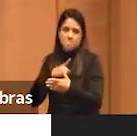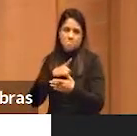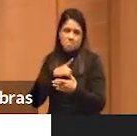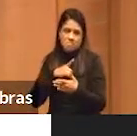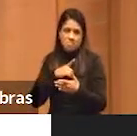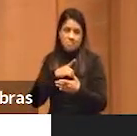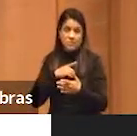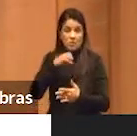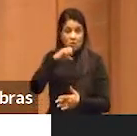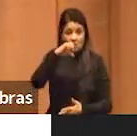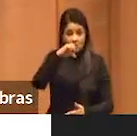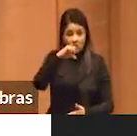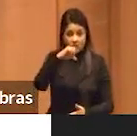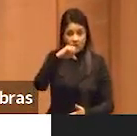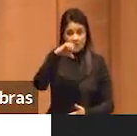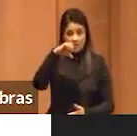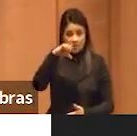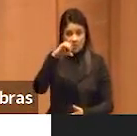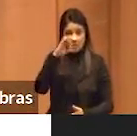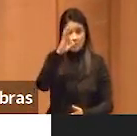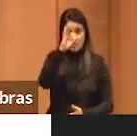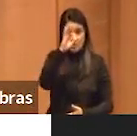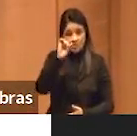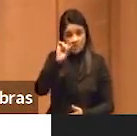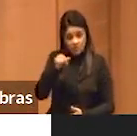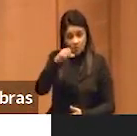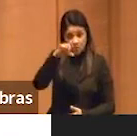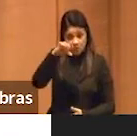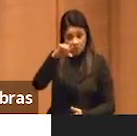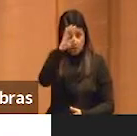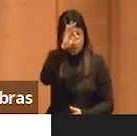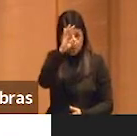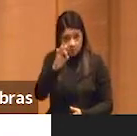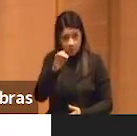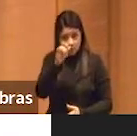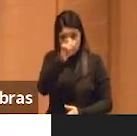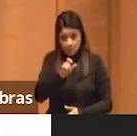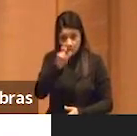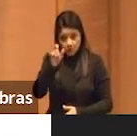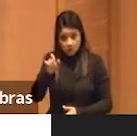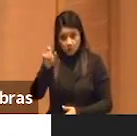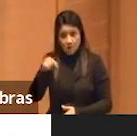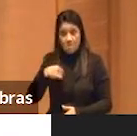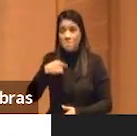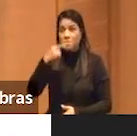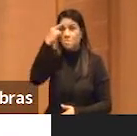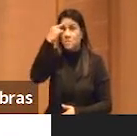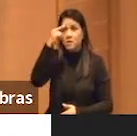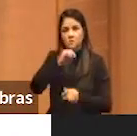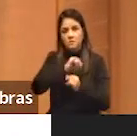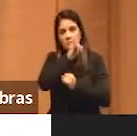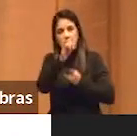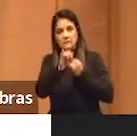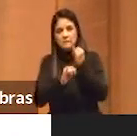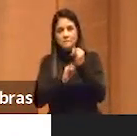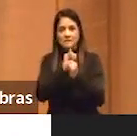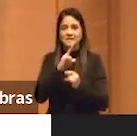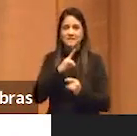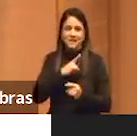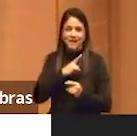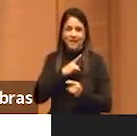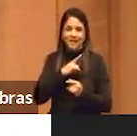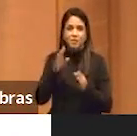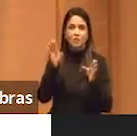99,9% das pessoas acham que navegam na internet quando estão no